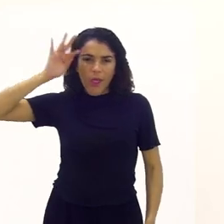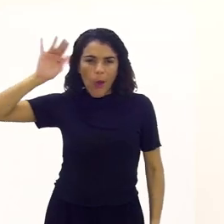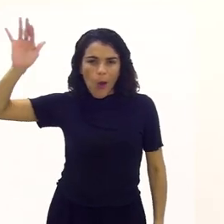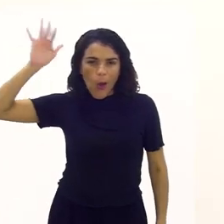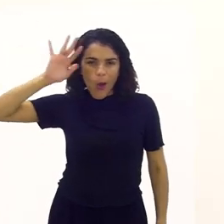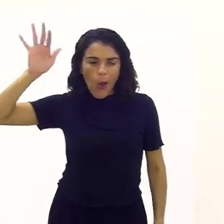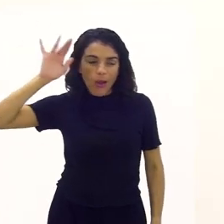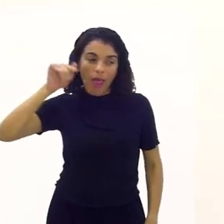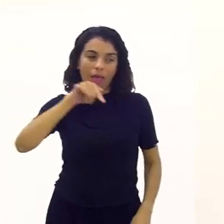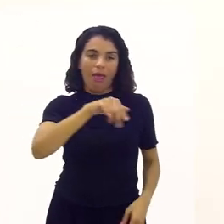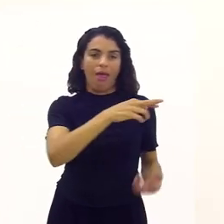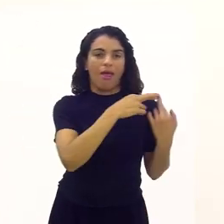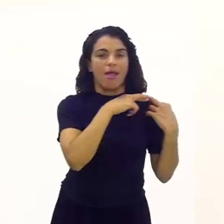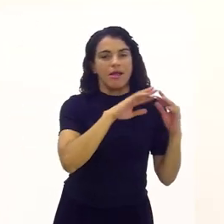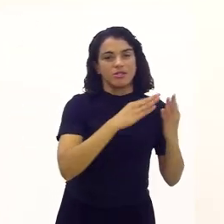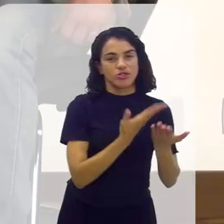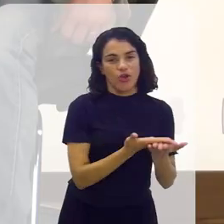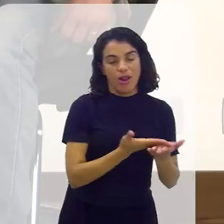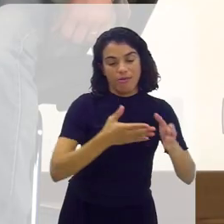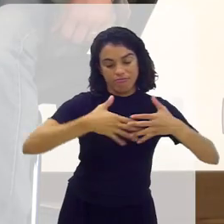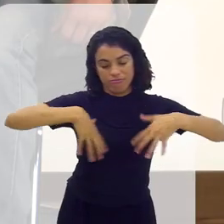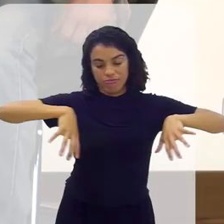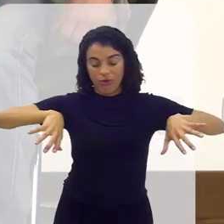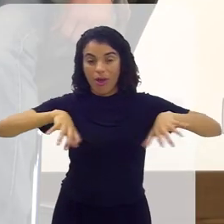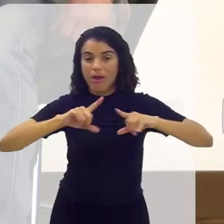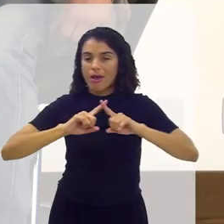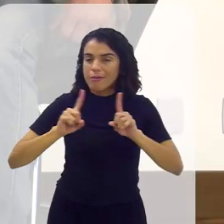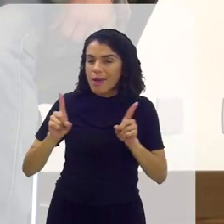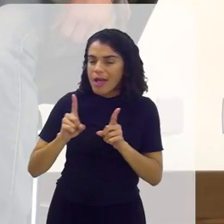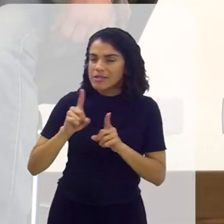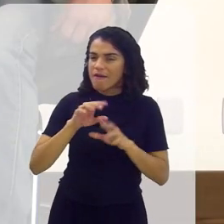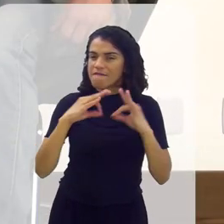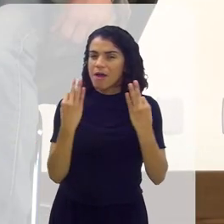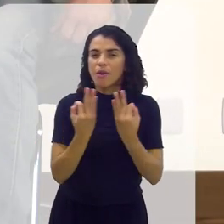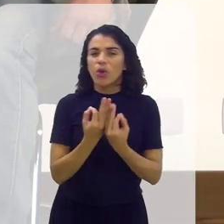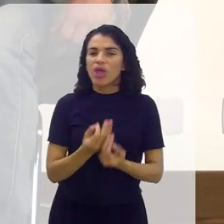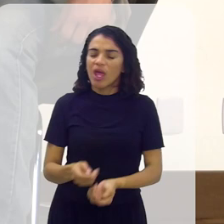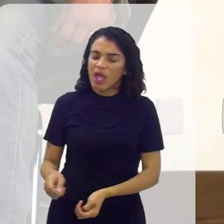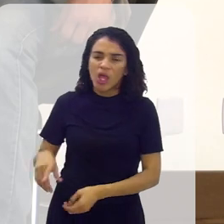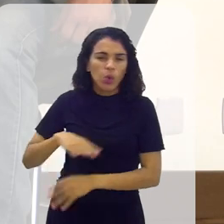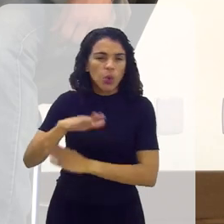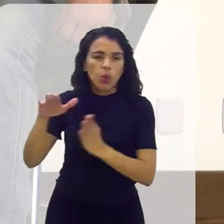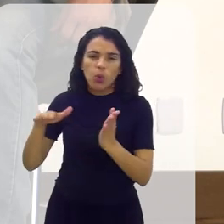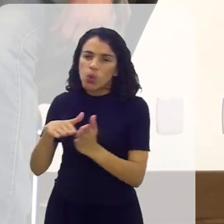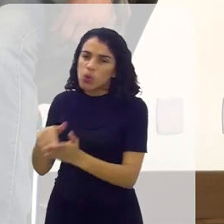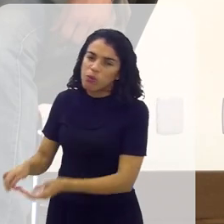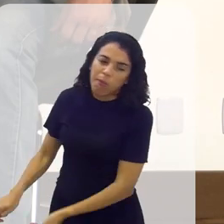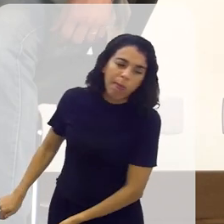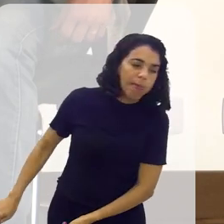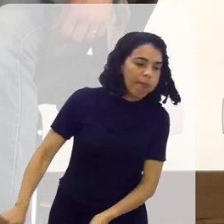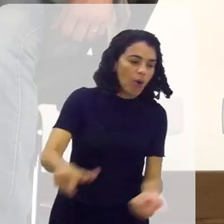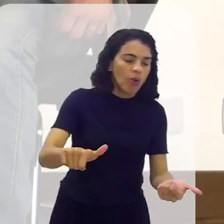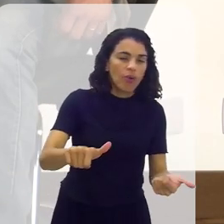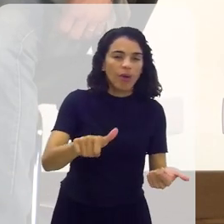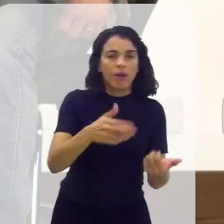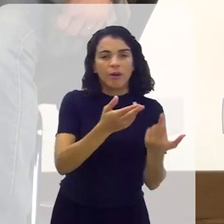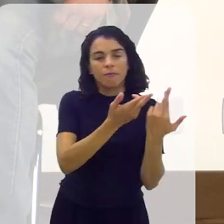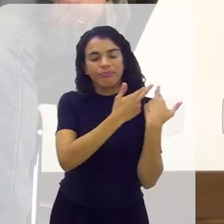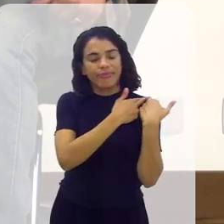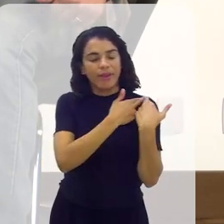responsabilidade da escola. Só que algumas famílias entenderam que a educação tinha que ser responsabilidade da escola também.